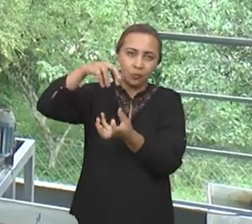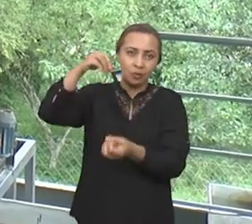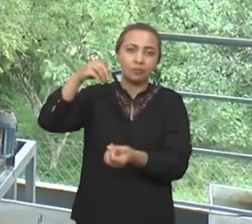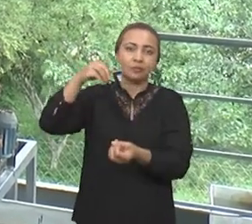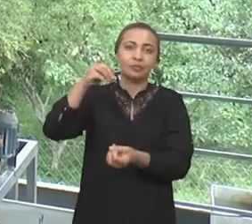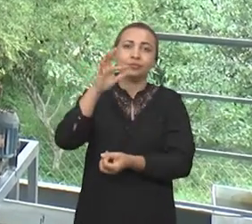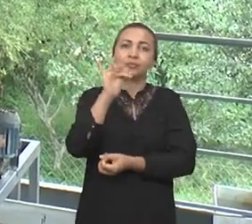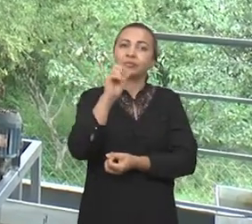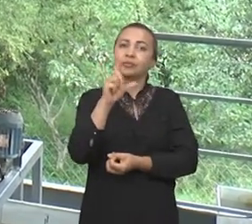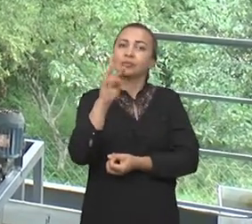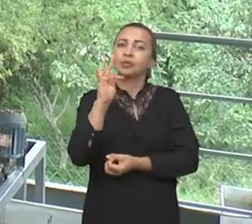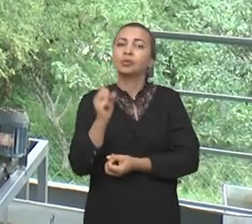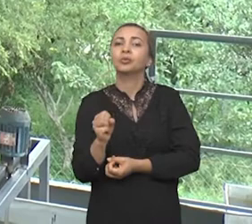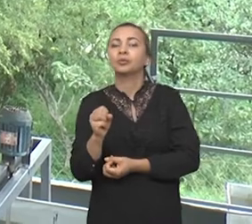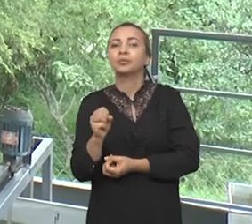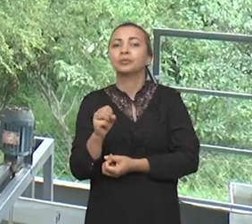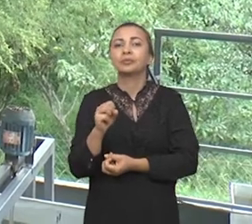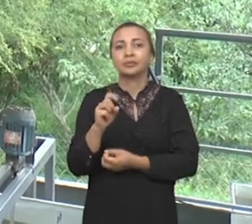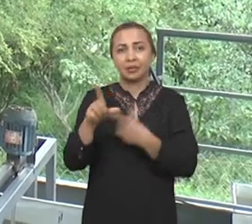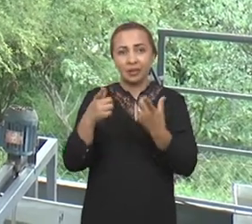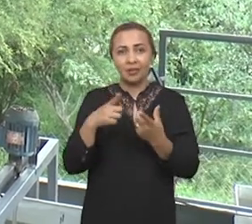filtros vão ser